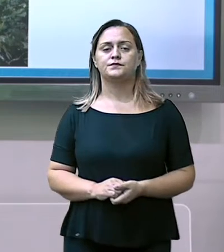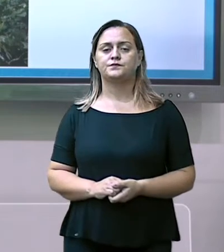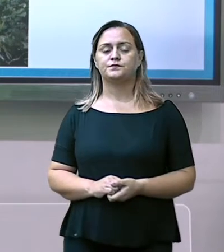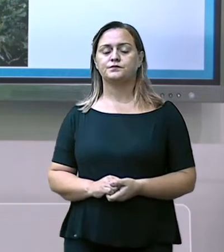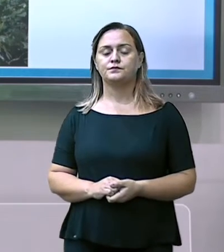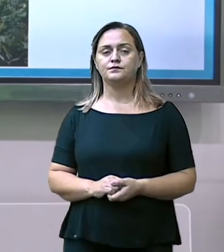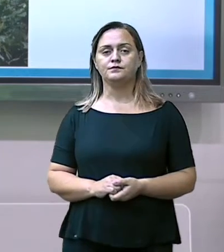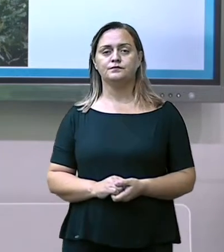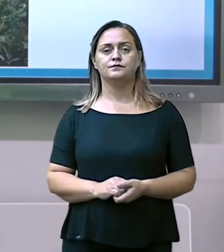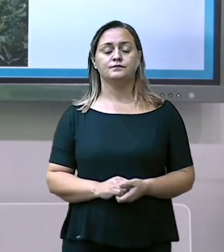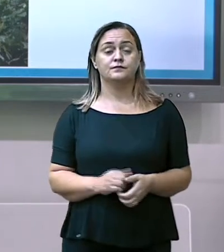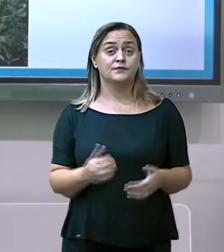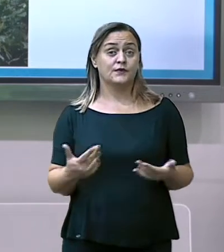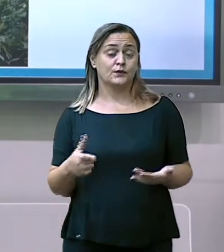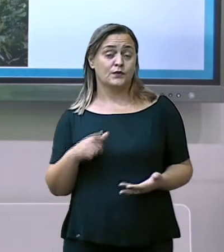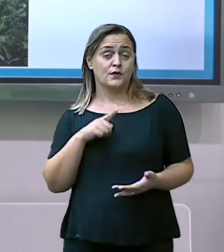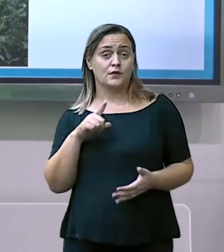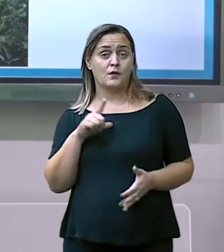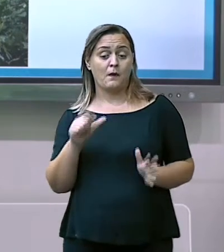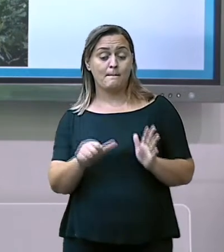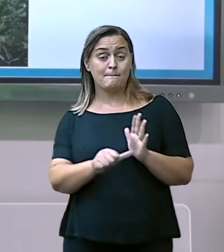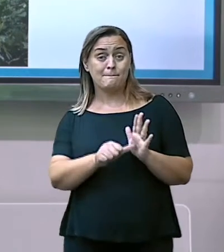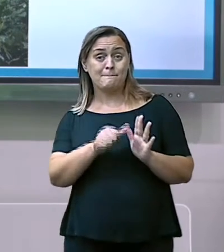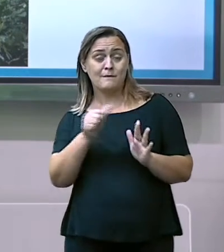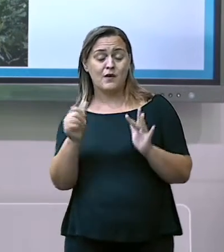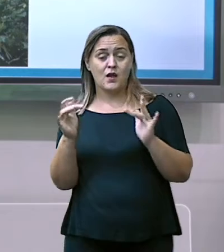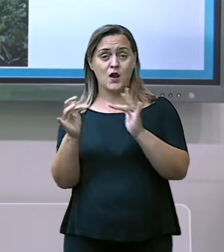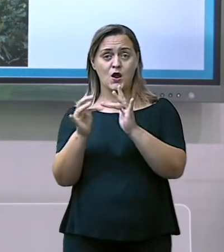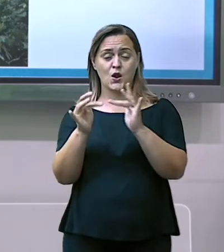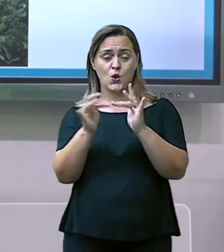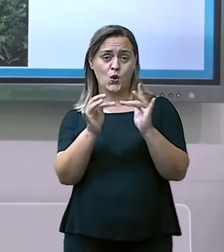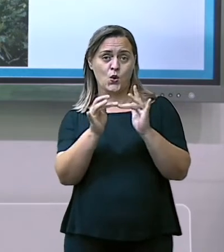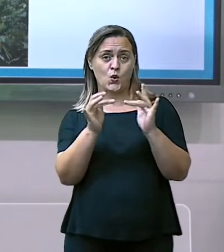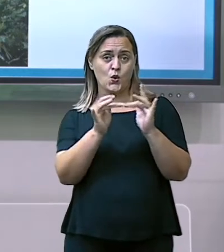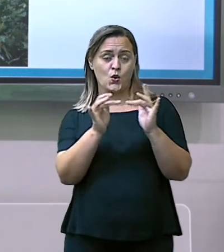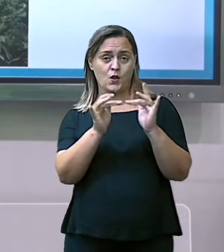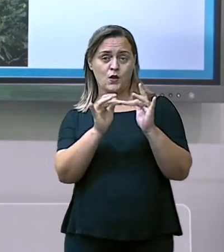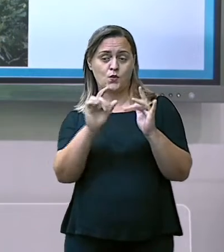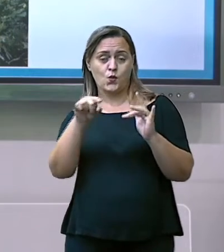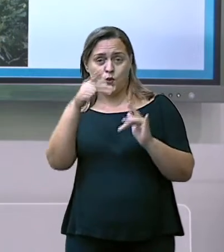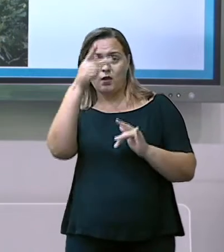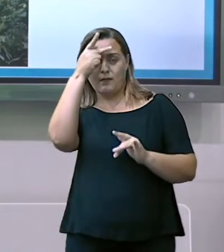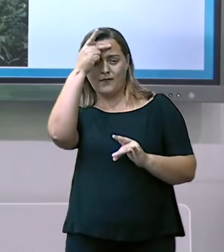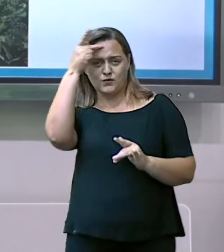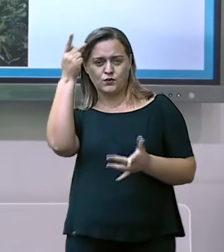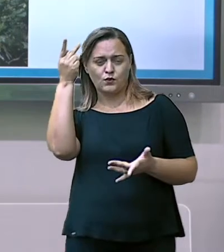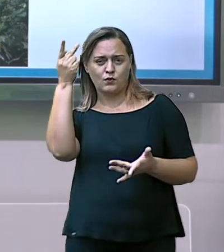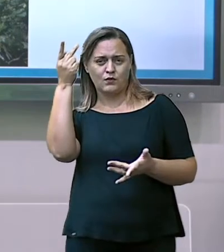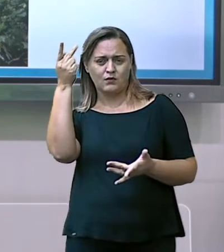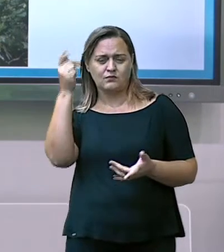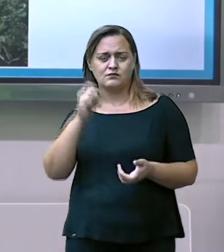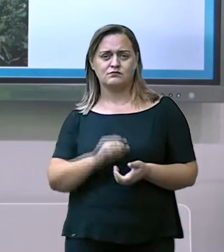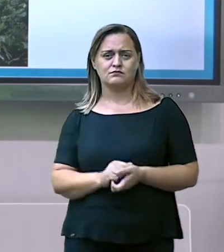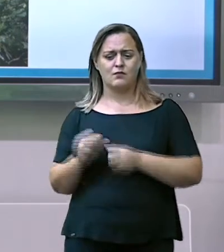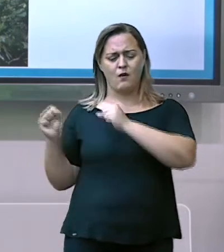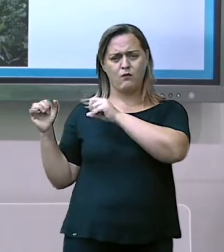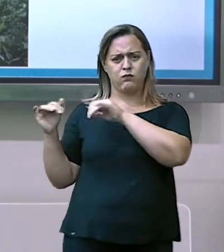tiveram seu primeiro contato com o homem branco, com o imigrante.